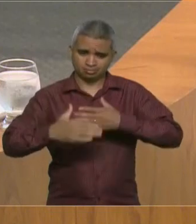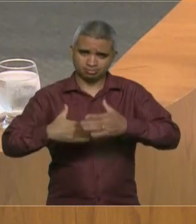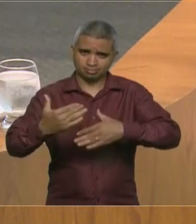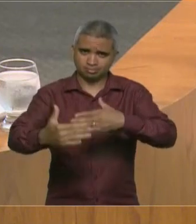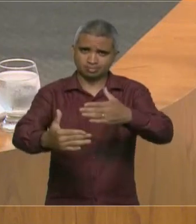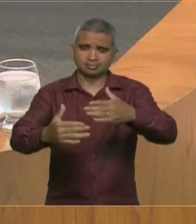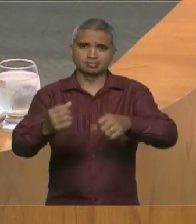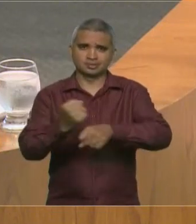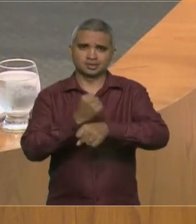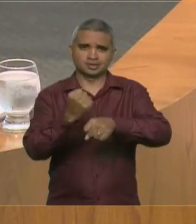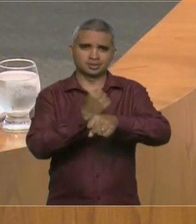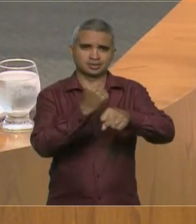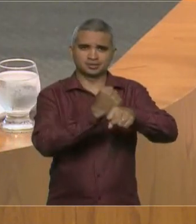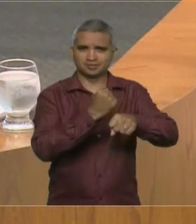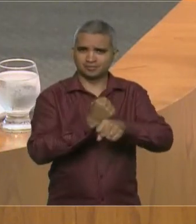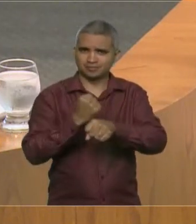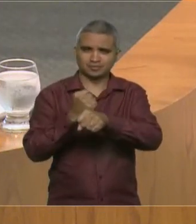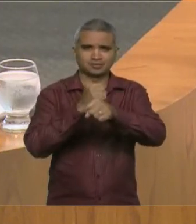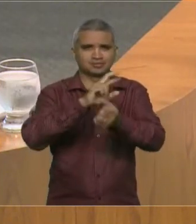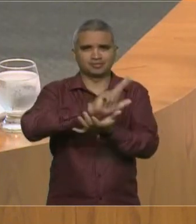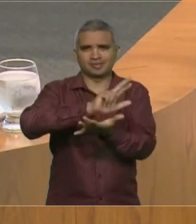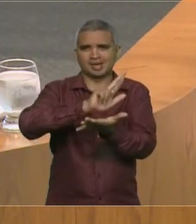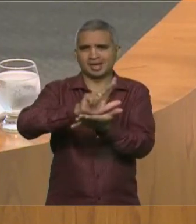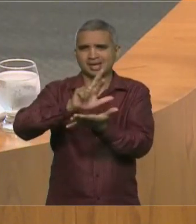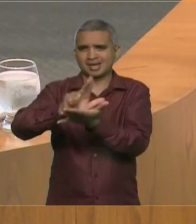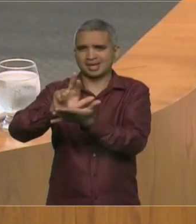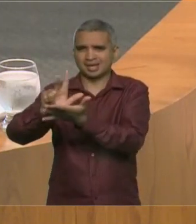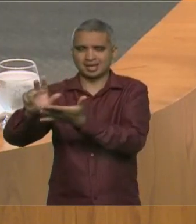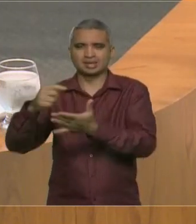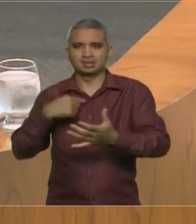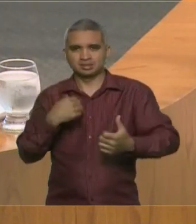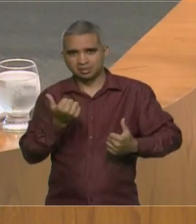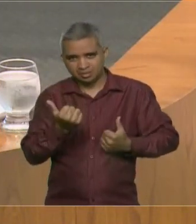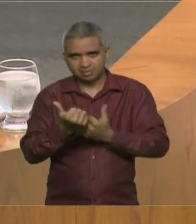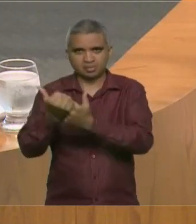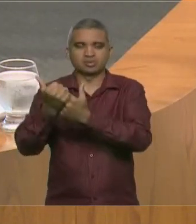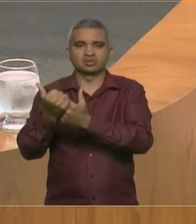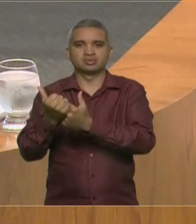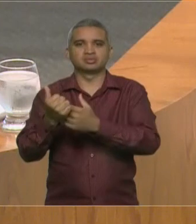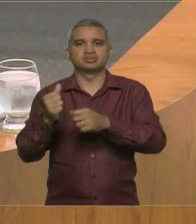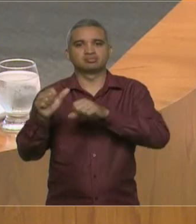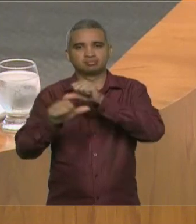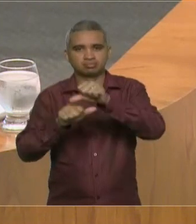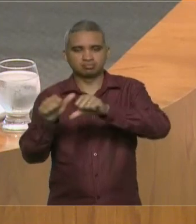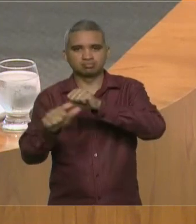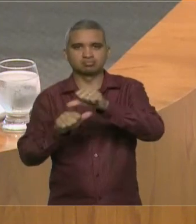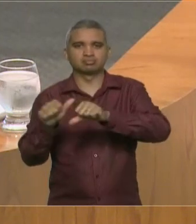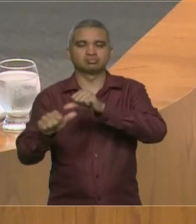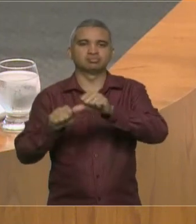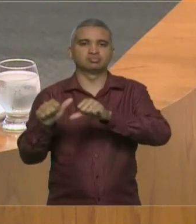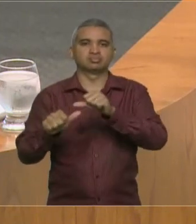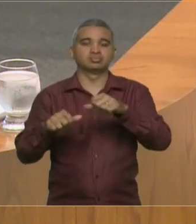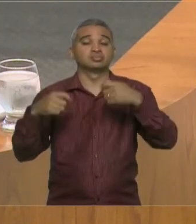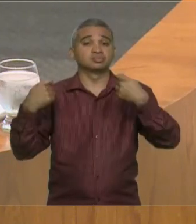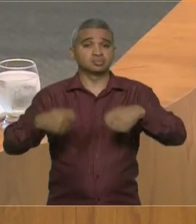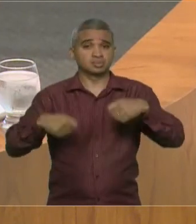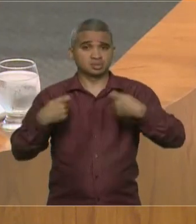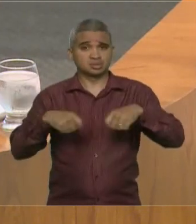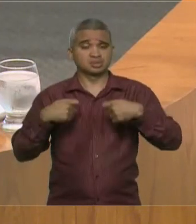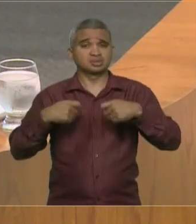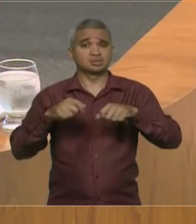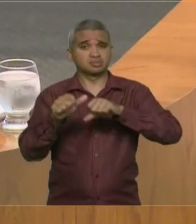avassaladora crise. Eu sou apoiadora das reformas, mas estas devem seguir